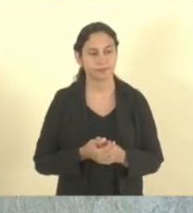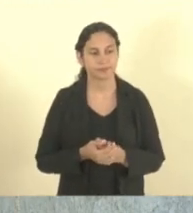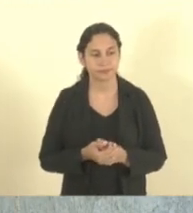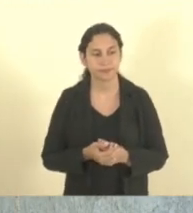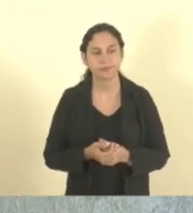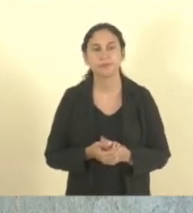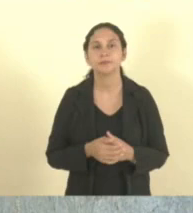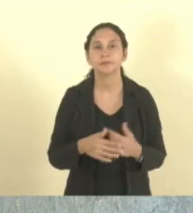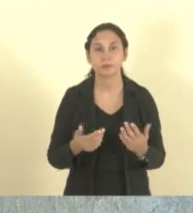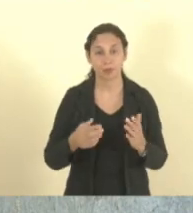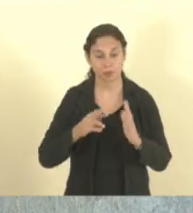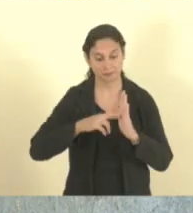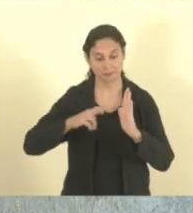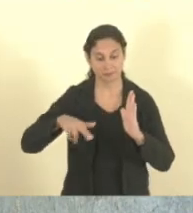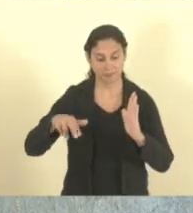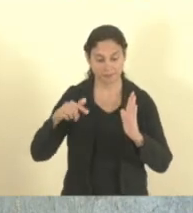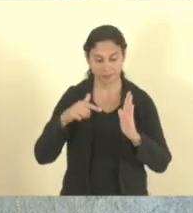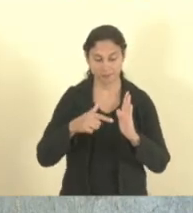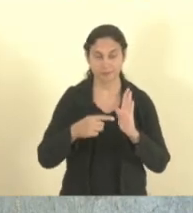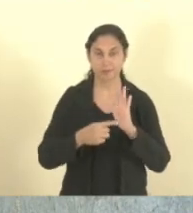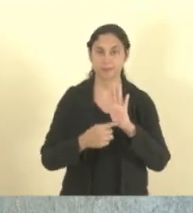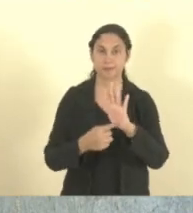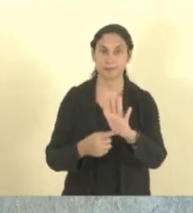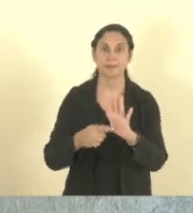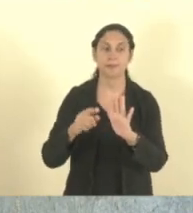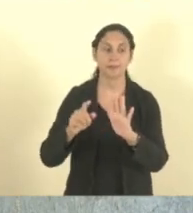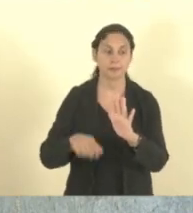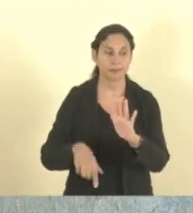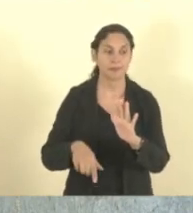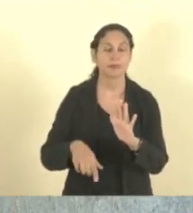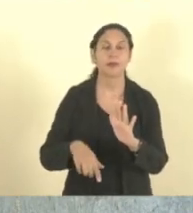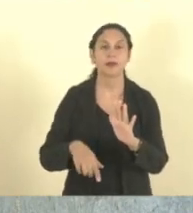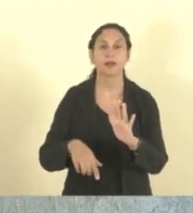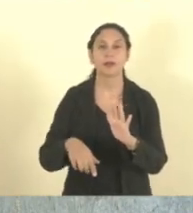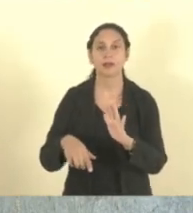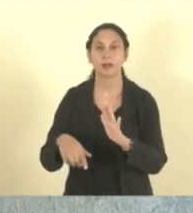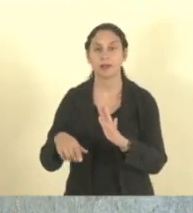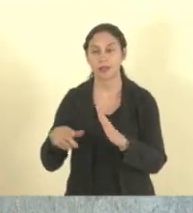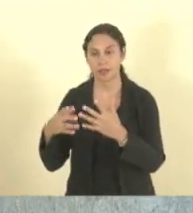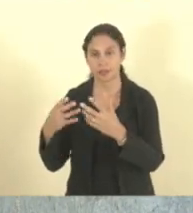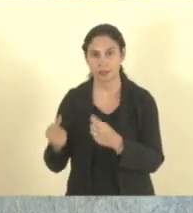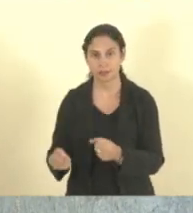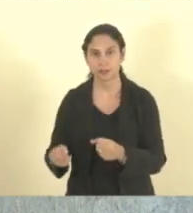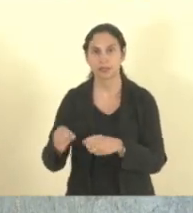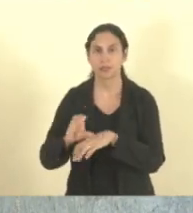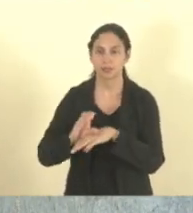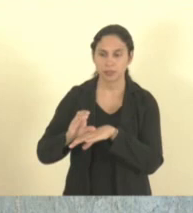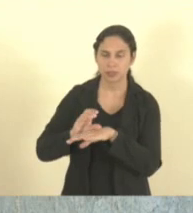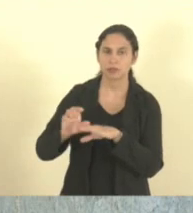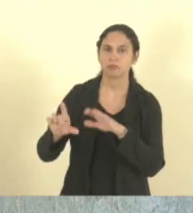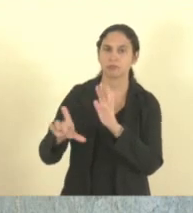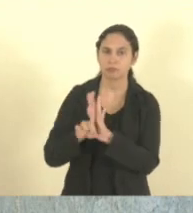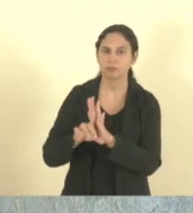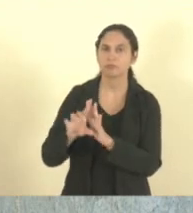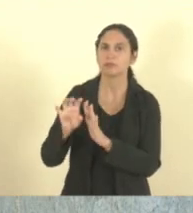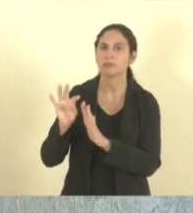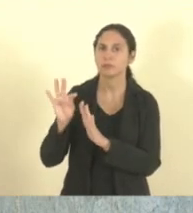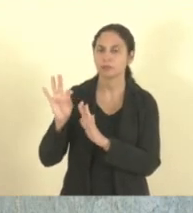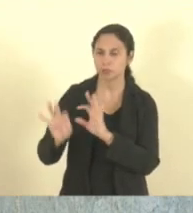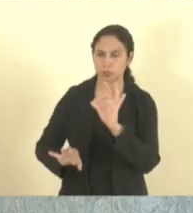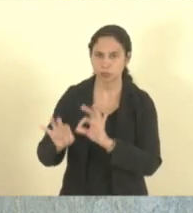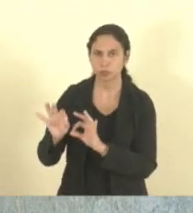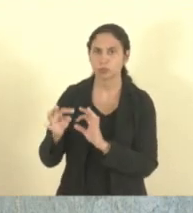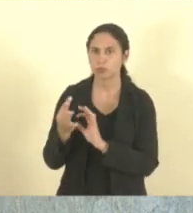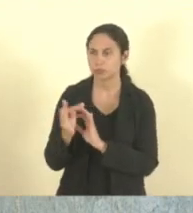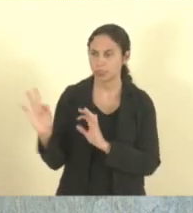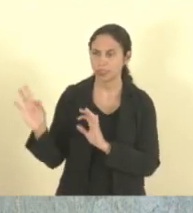ok. Então, o parecer é realmente pela rejeição do despacho negatório e pela constitucionalidade, legalidade, justificidade e boa técnica legislativa da